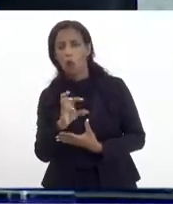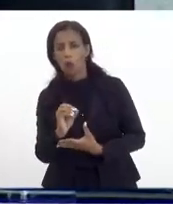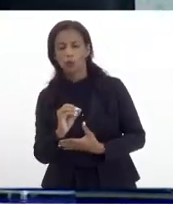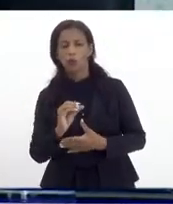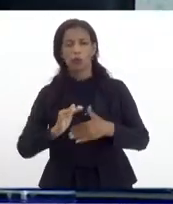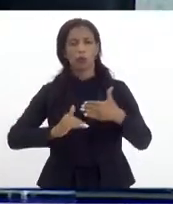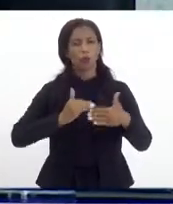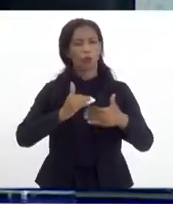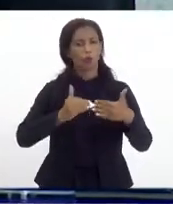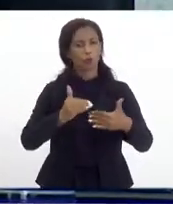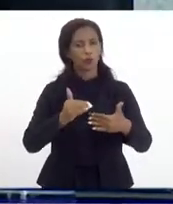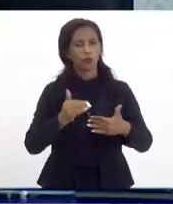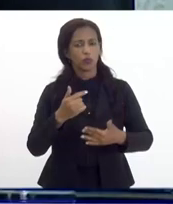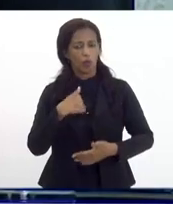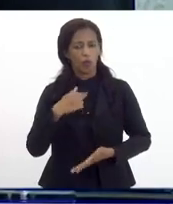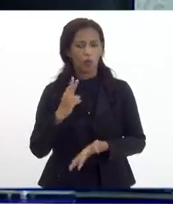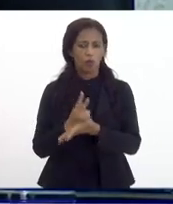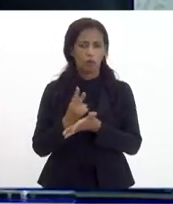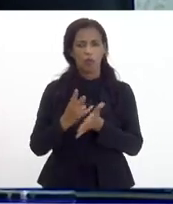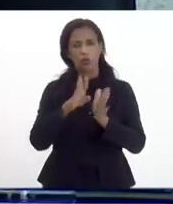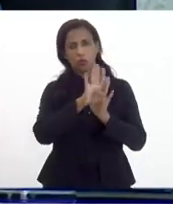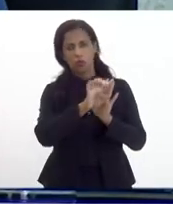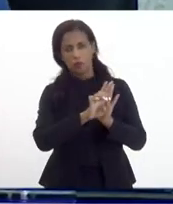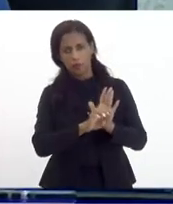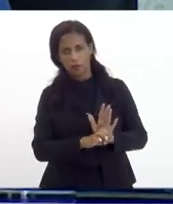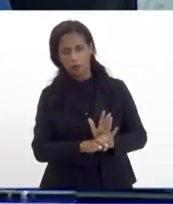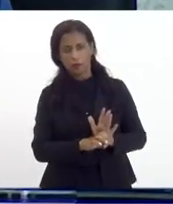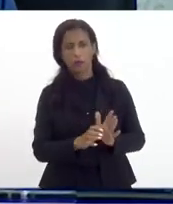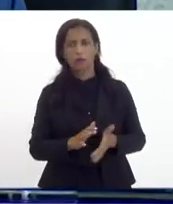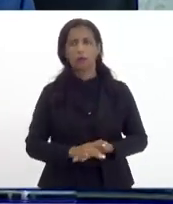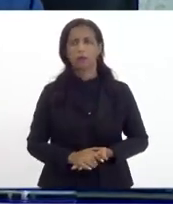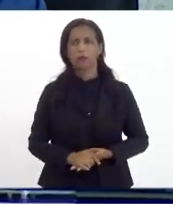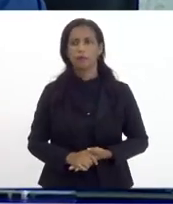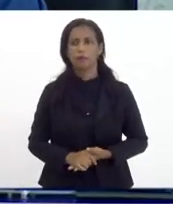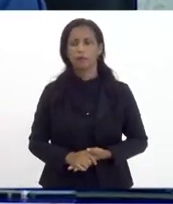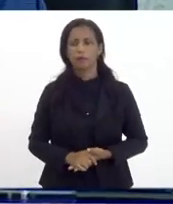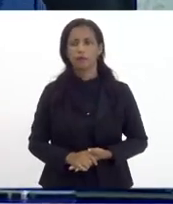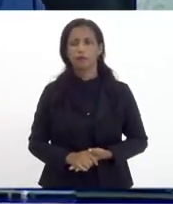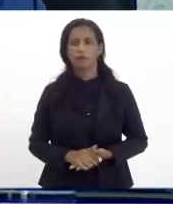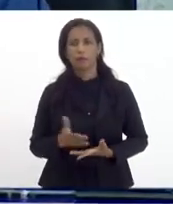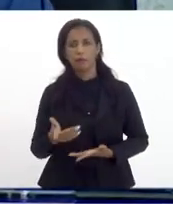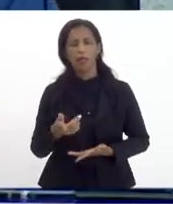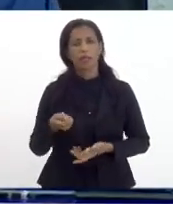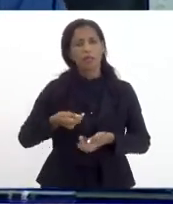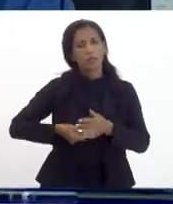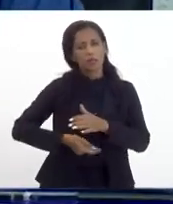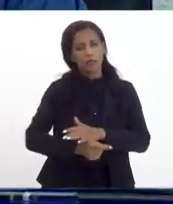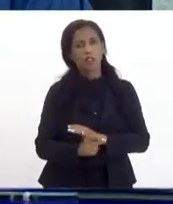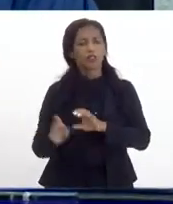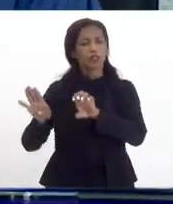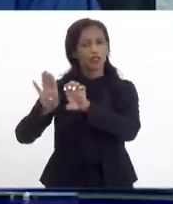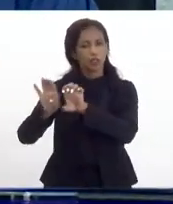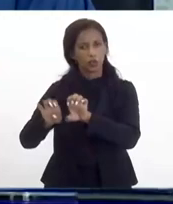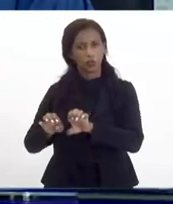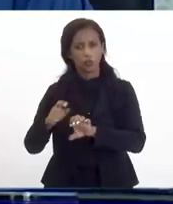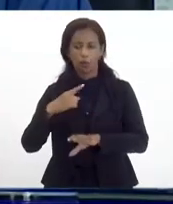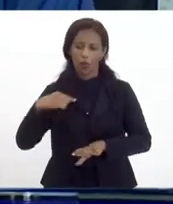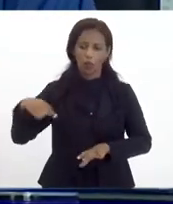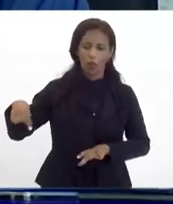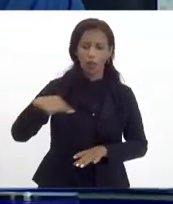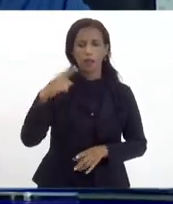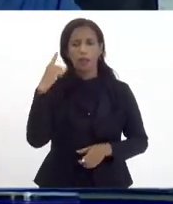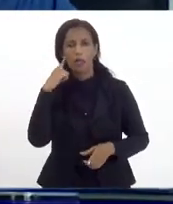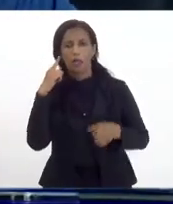consultivo do fundo então a gente eu mesmo estou emendando o fundo mas a questão de fundo do investimento de infraestrutura é aqui ouvindo